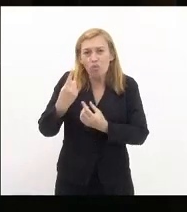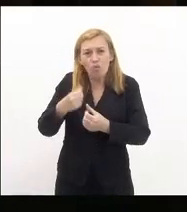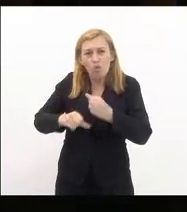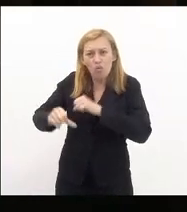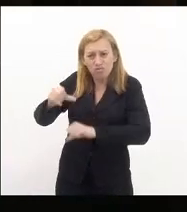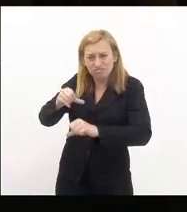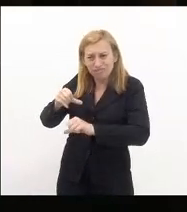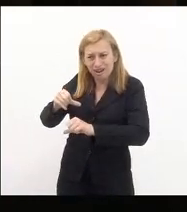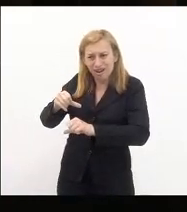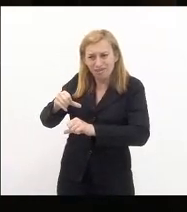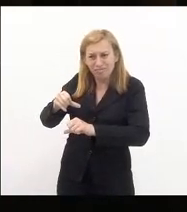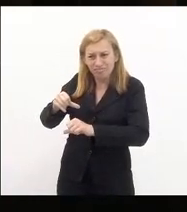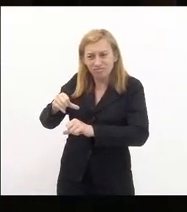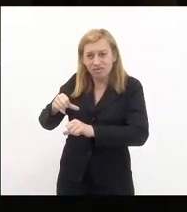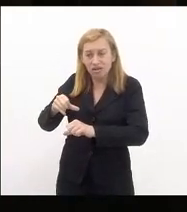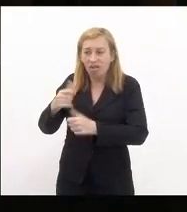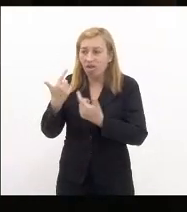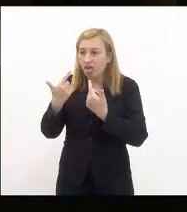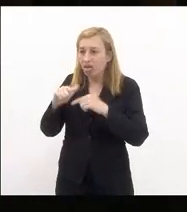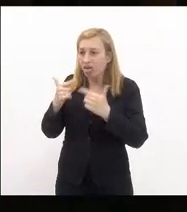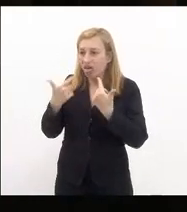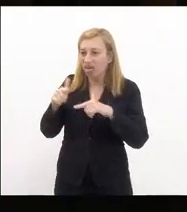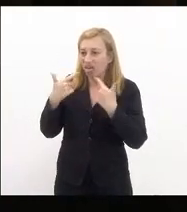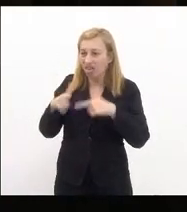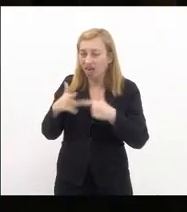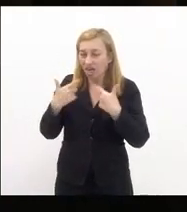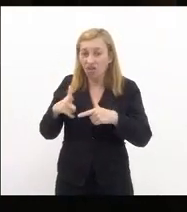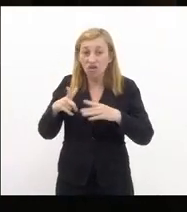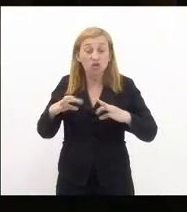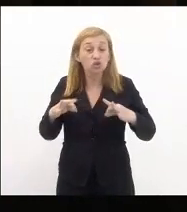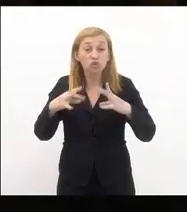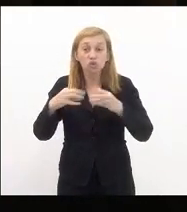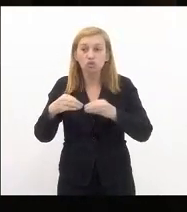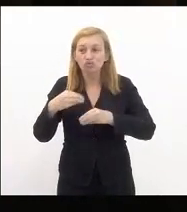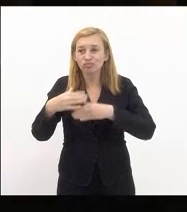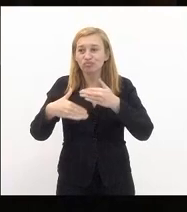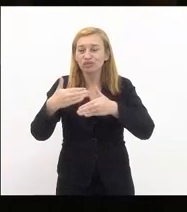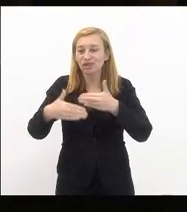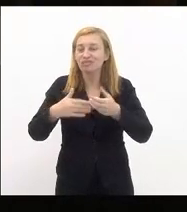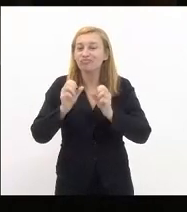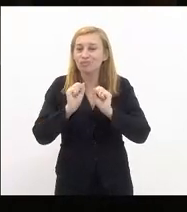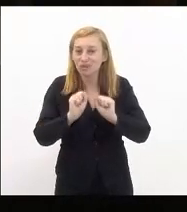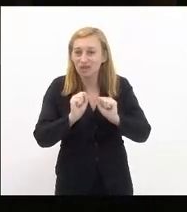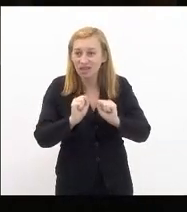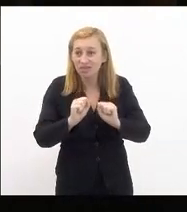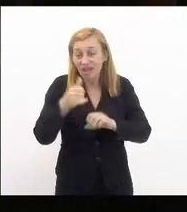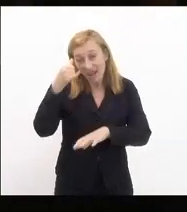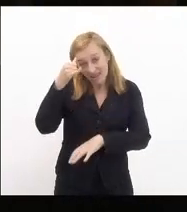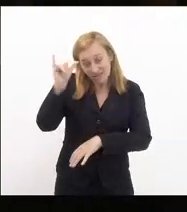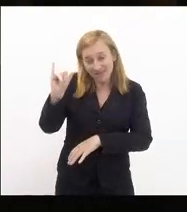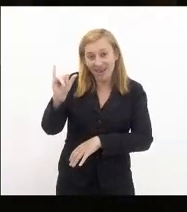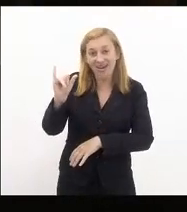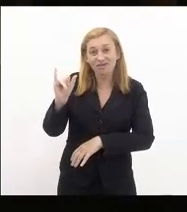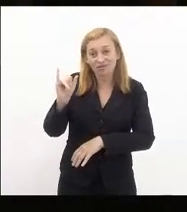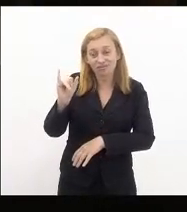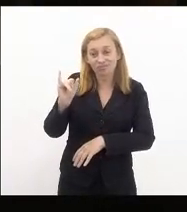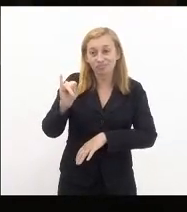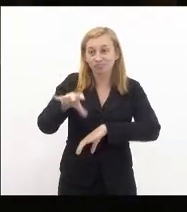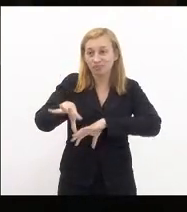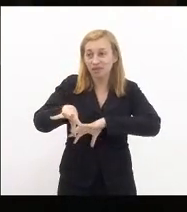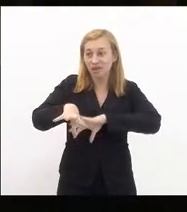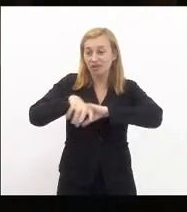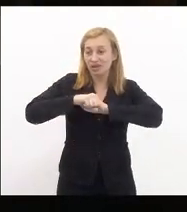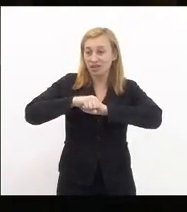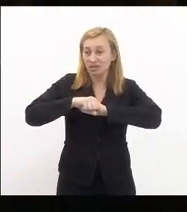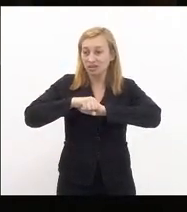debochou e desdanhou de todo o processo que se poderia ter feito para evitar a contaminação em